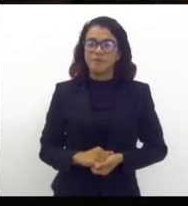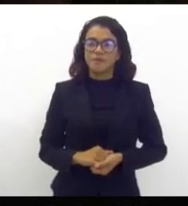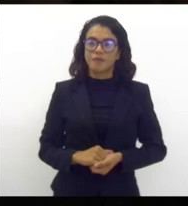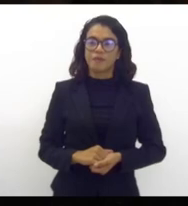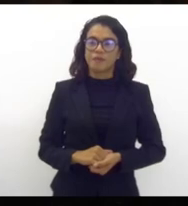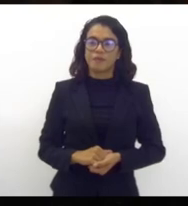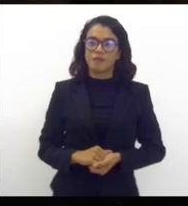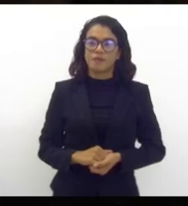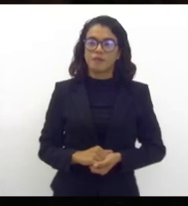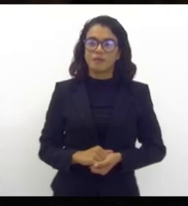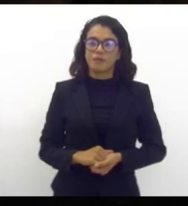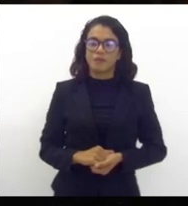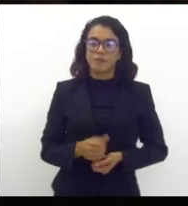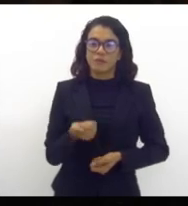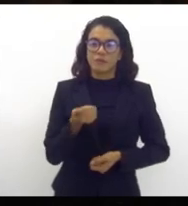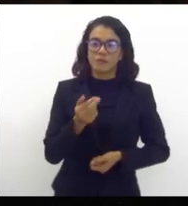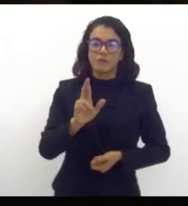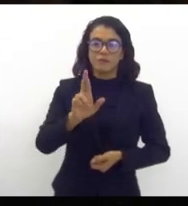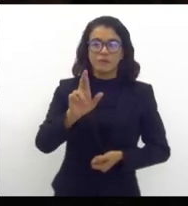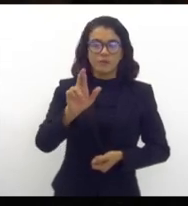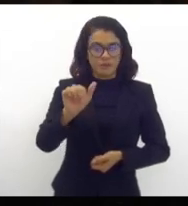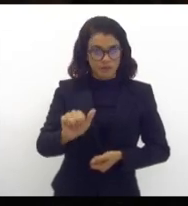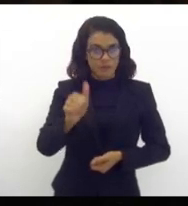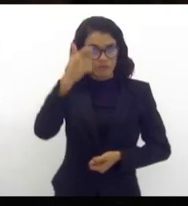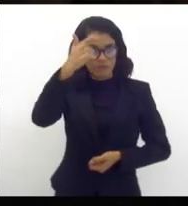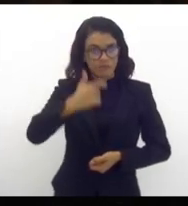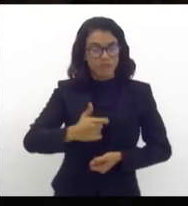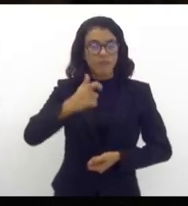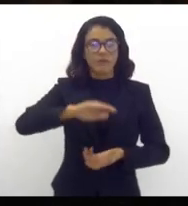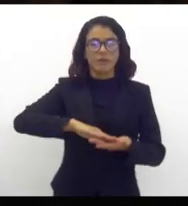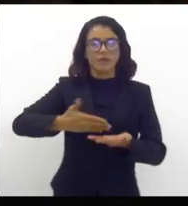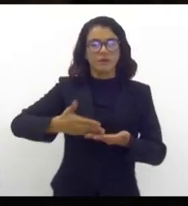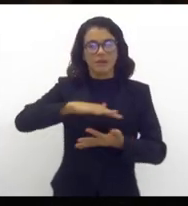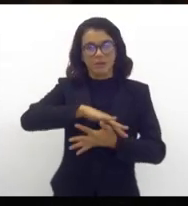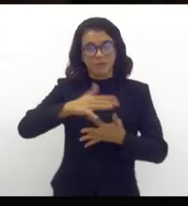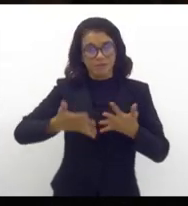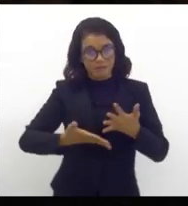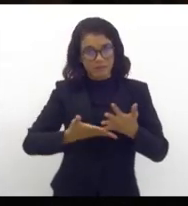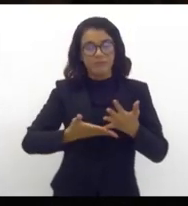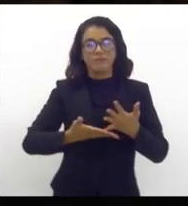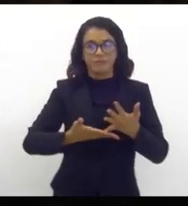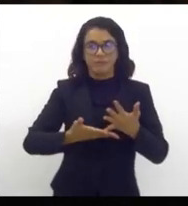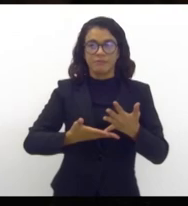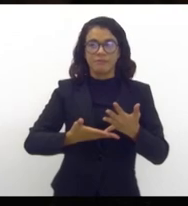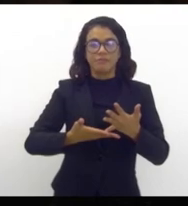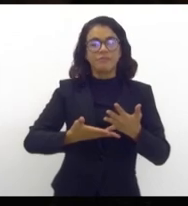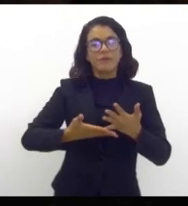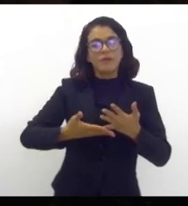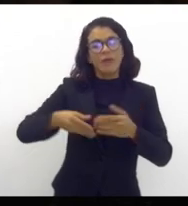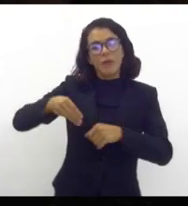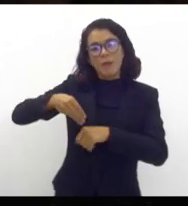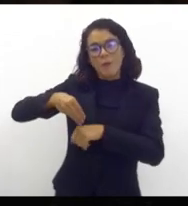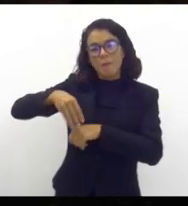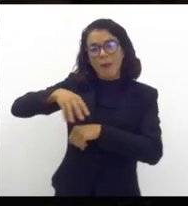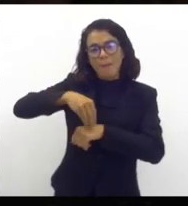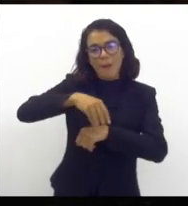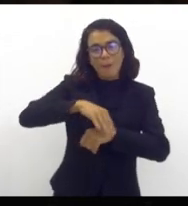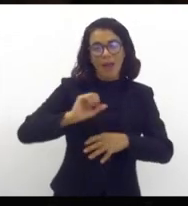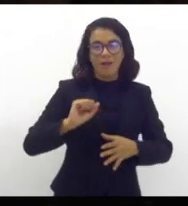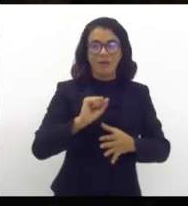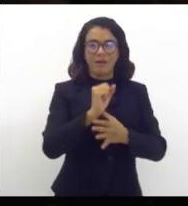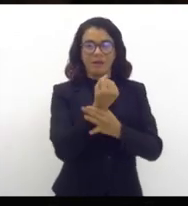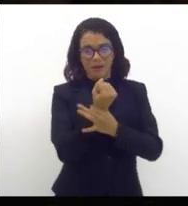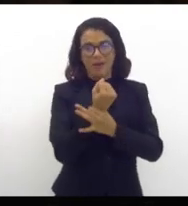senhora intérprete da língua de Libras, que leva a nossa voz